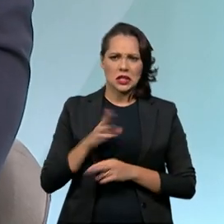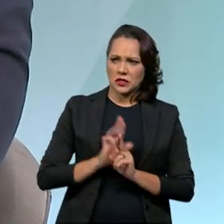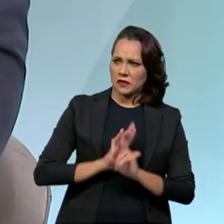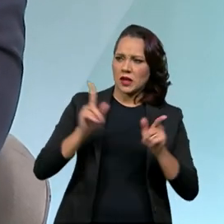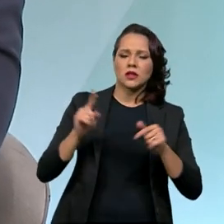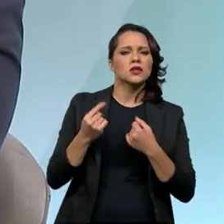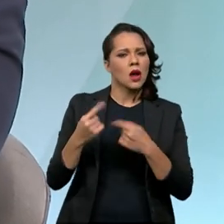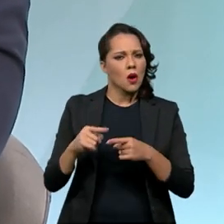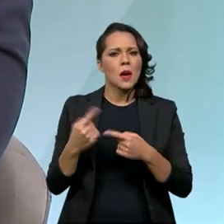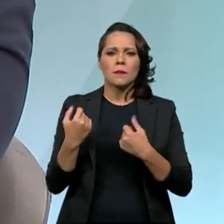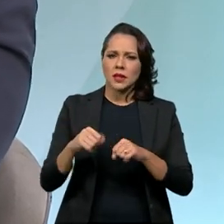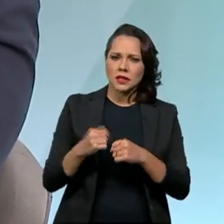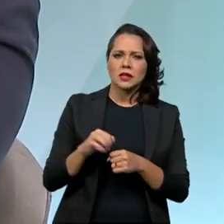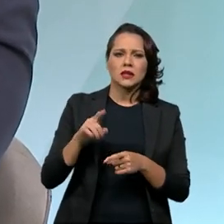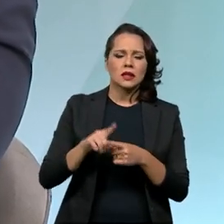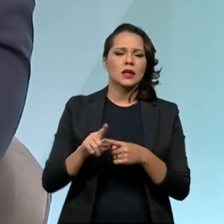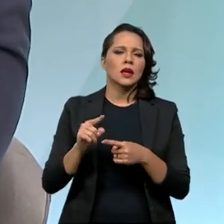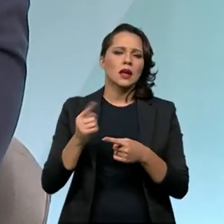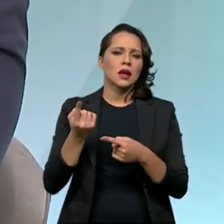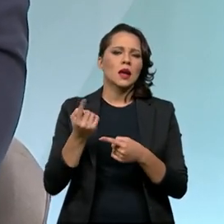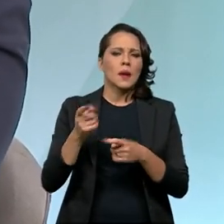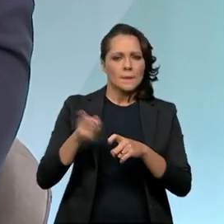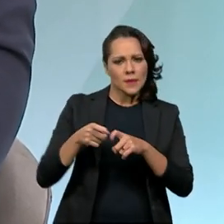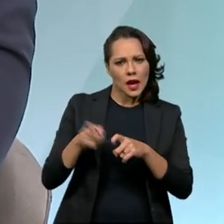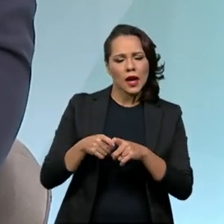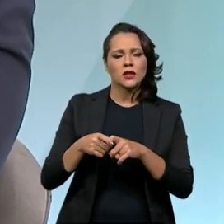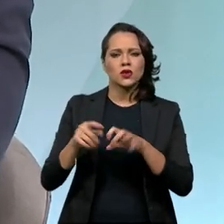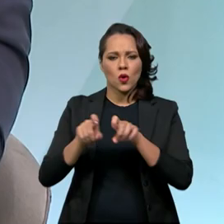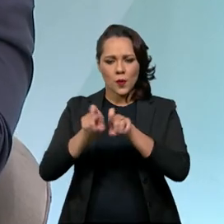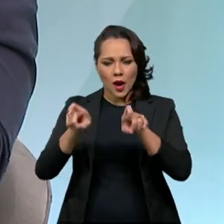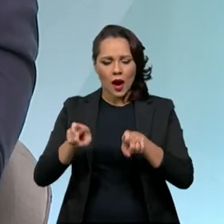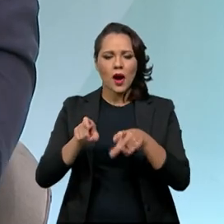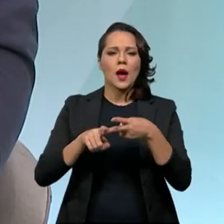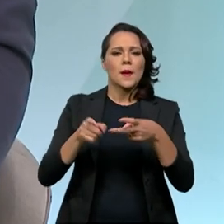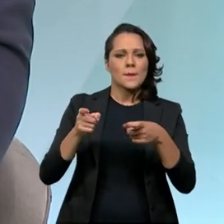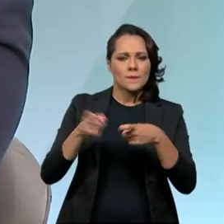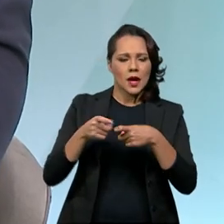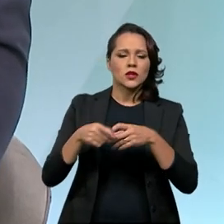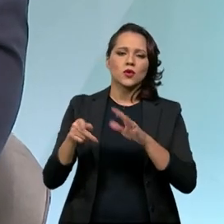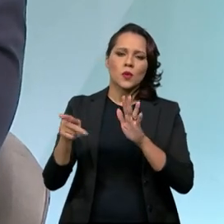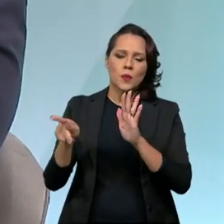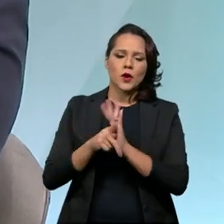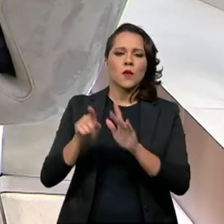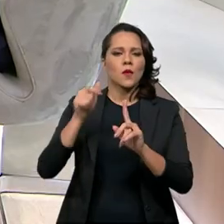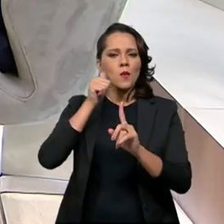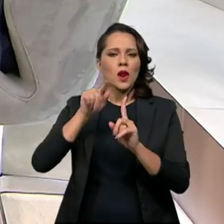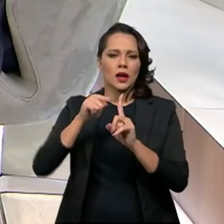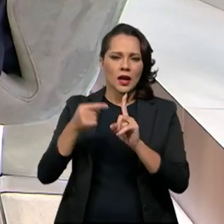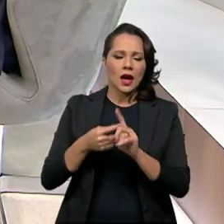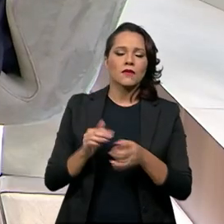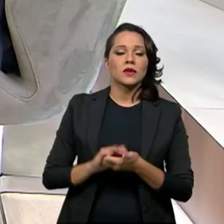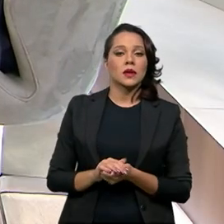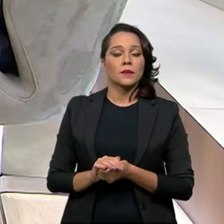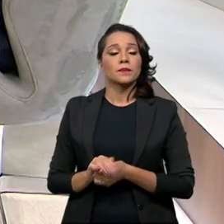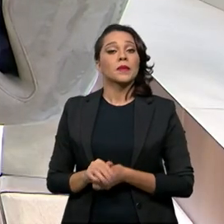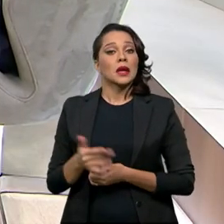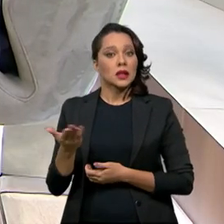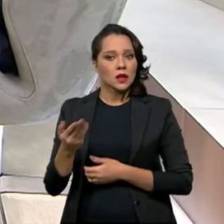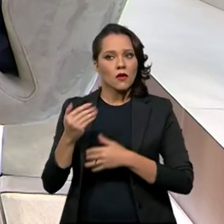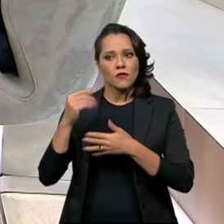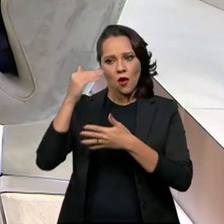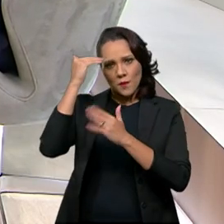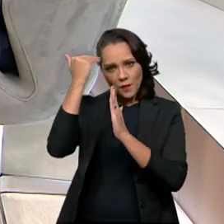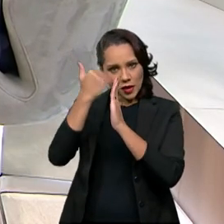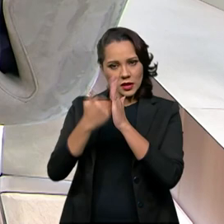mundo. Tem que ter antipertensivo, tem que ter médico obstetra, pediatra, enfermagem capacitada. Então, conforme forem